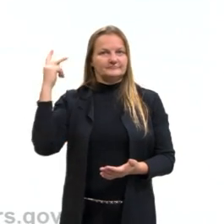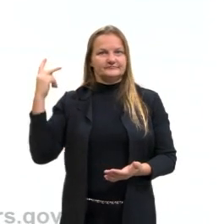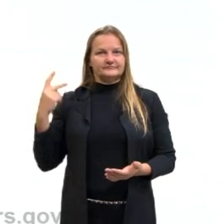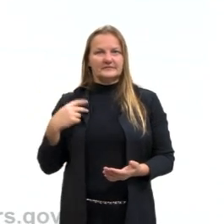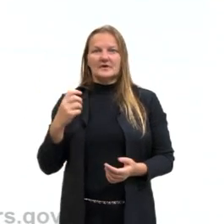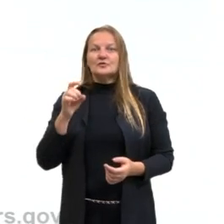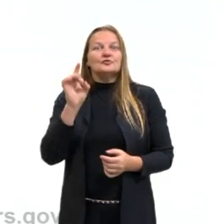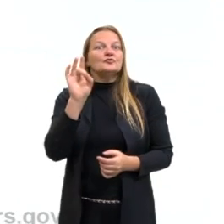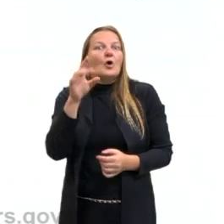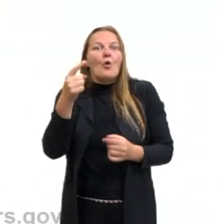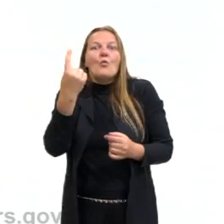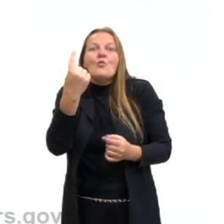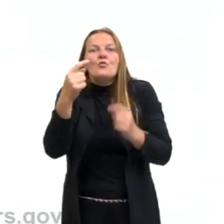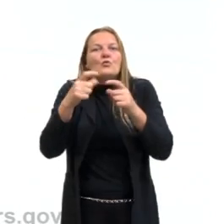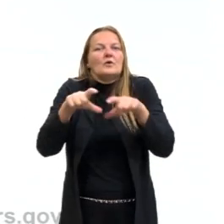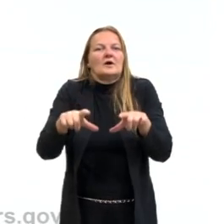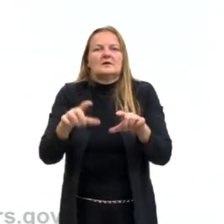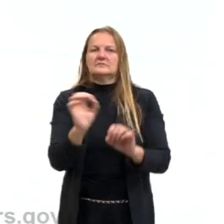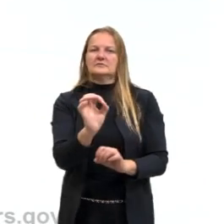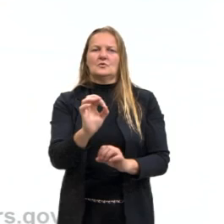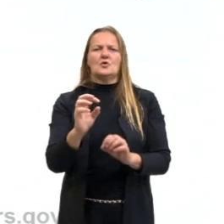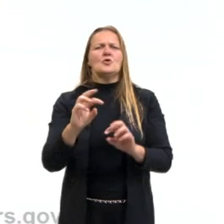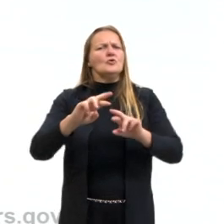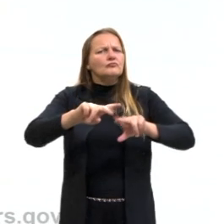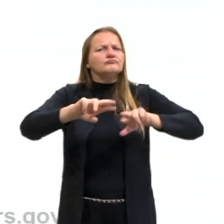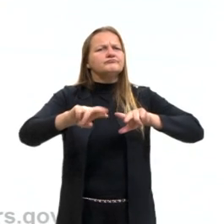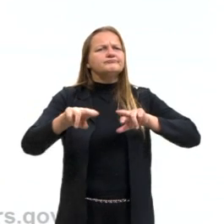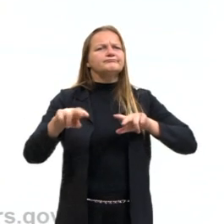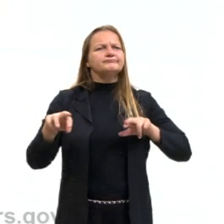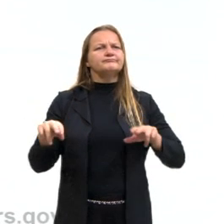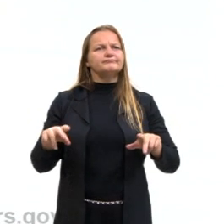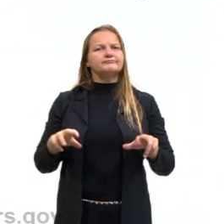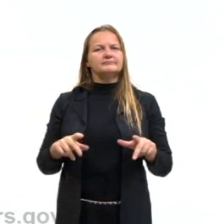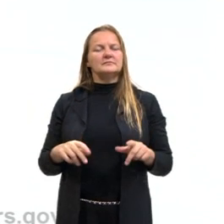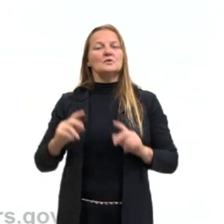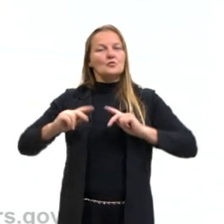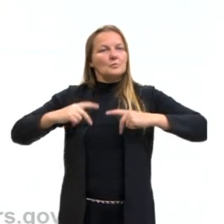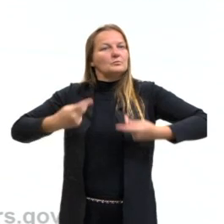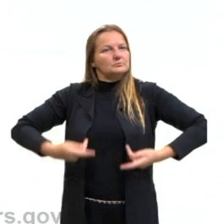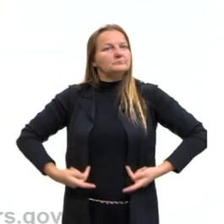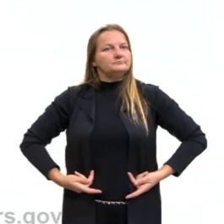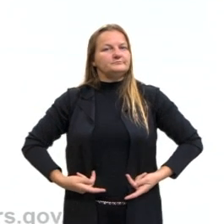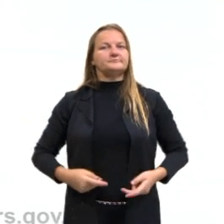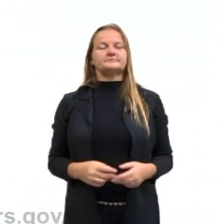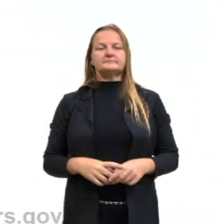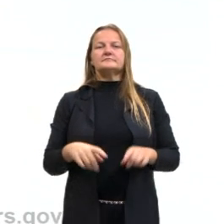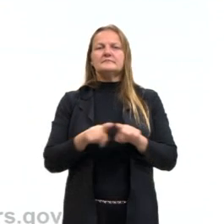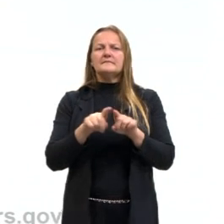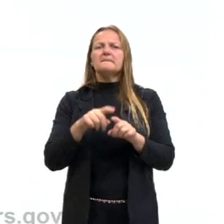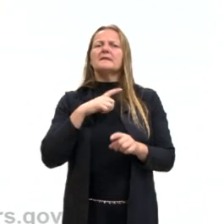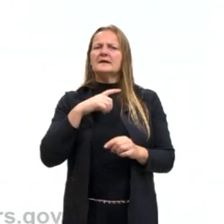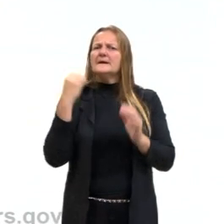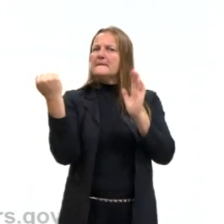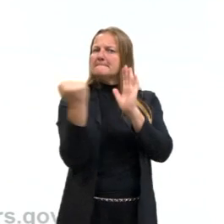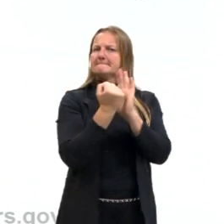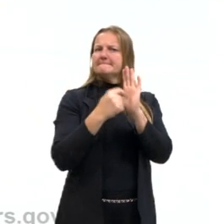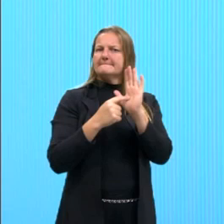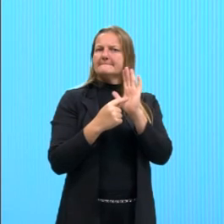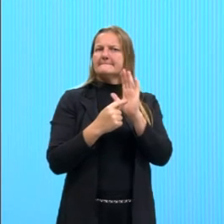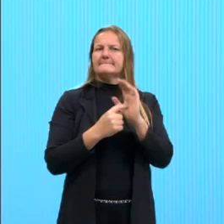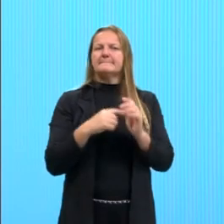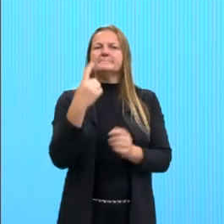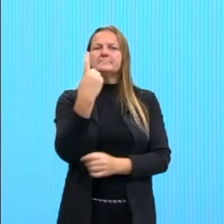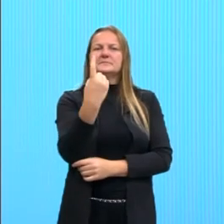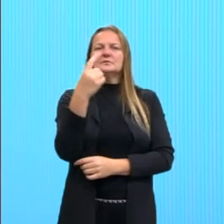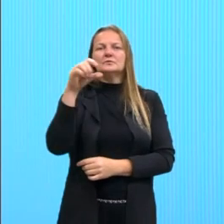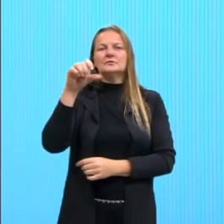demarcada em um determinado território. Não. é sobre a humanidade. Há indícios registrados datados